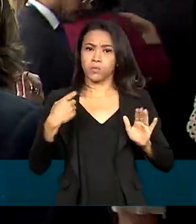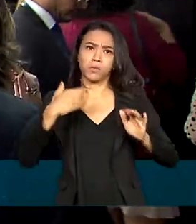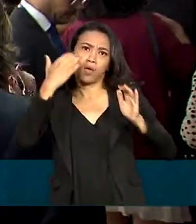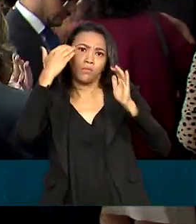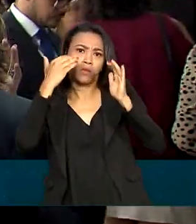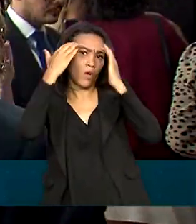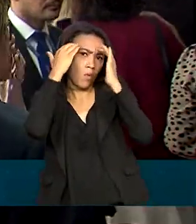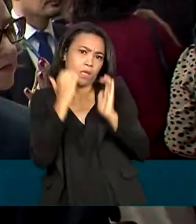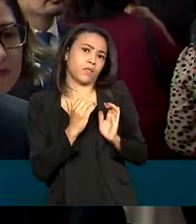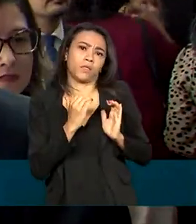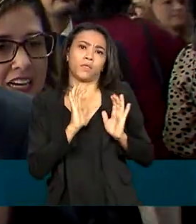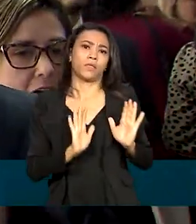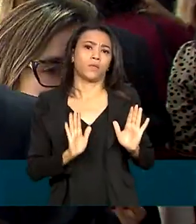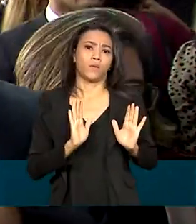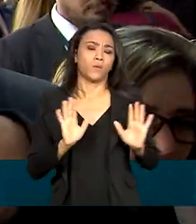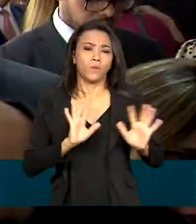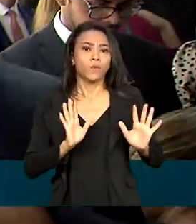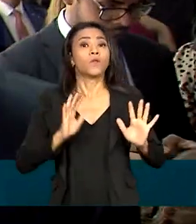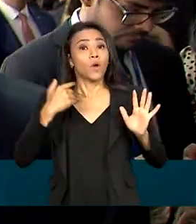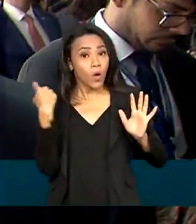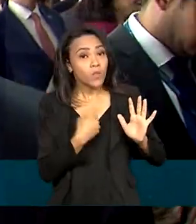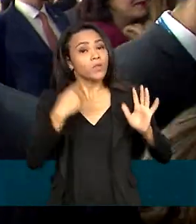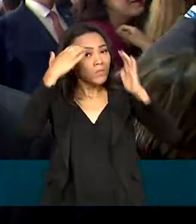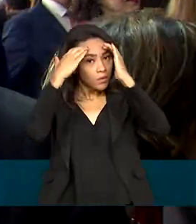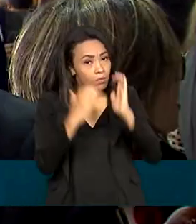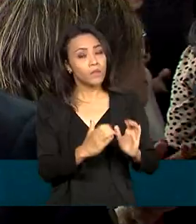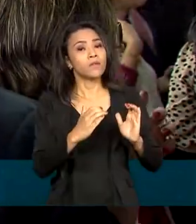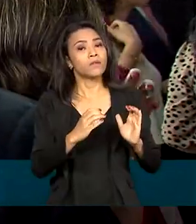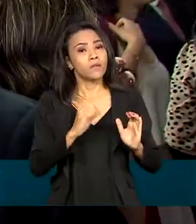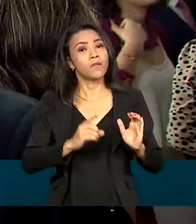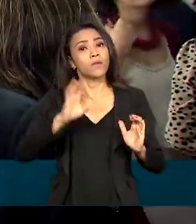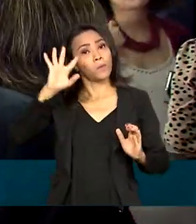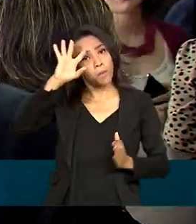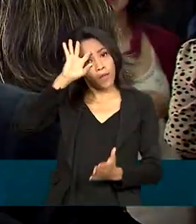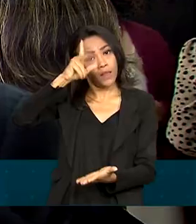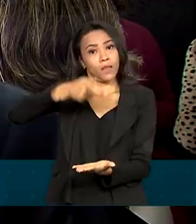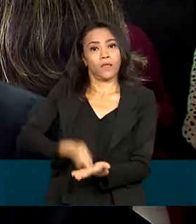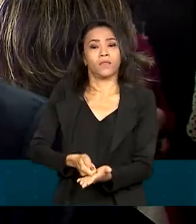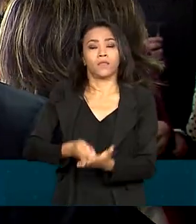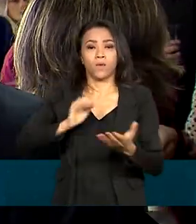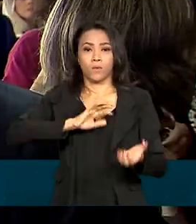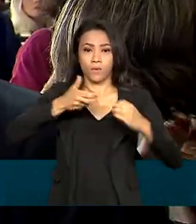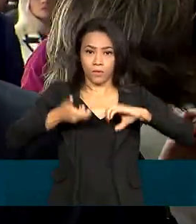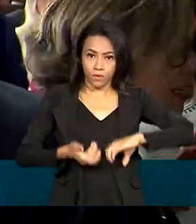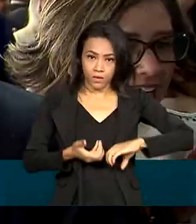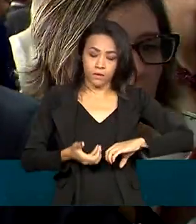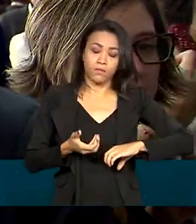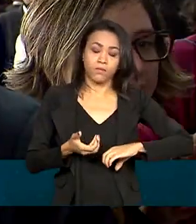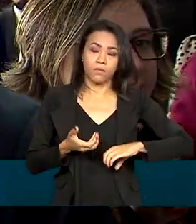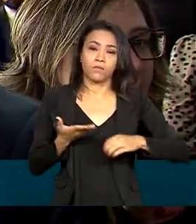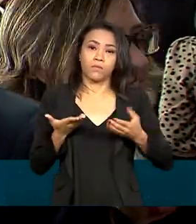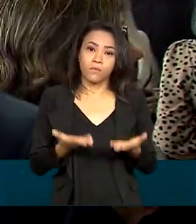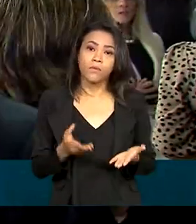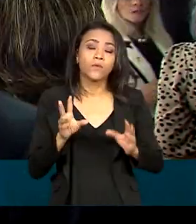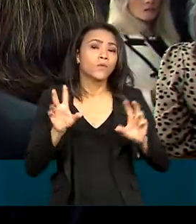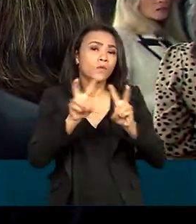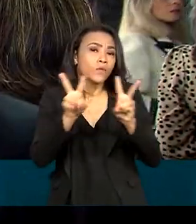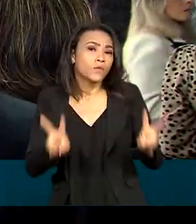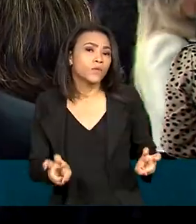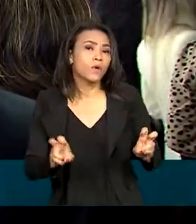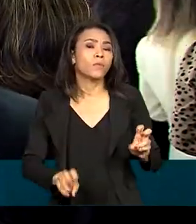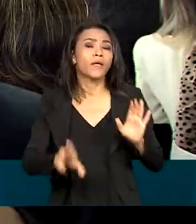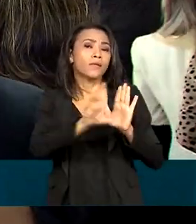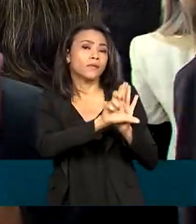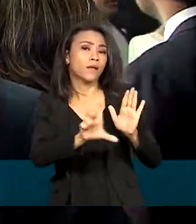decisão do Congresso, é o contrário. Nós estamos cumprindo uma decisão do Congresso Nacional materializada, tal, da liberação na Lei 10